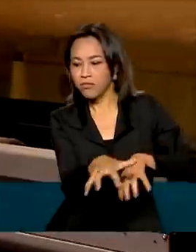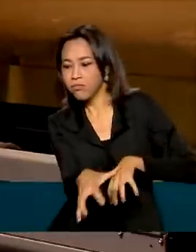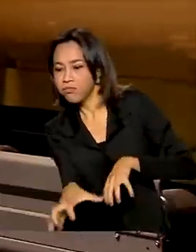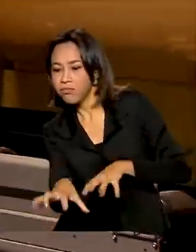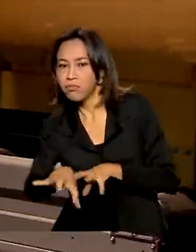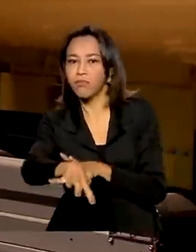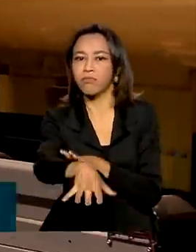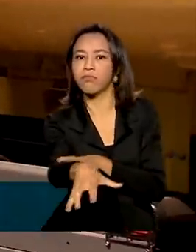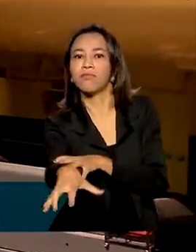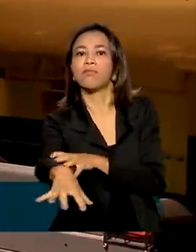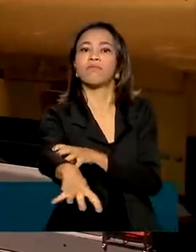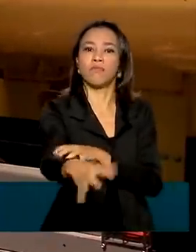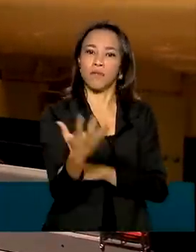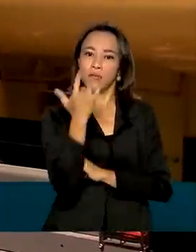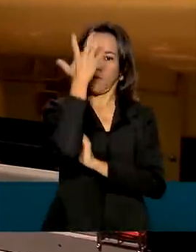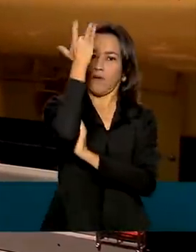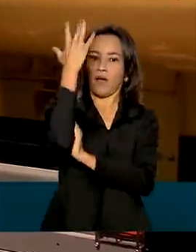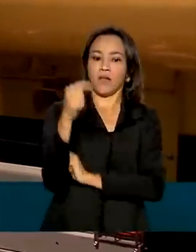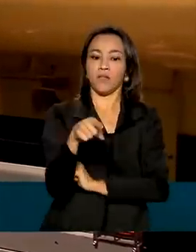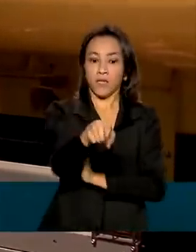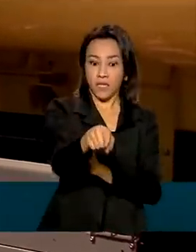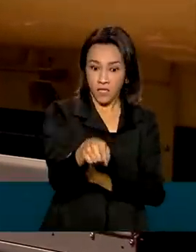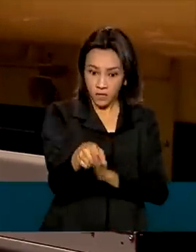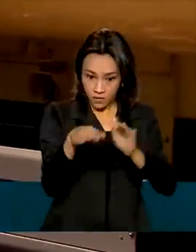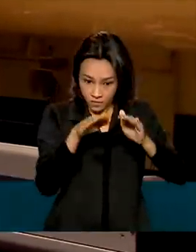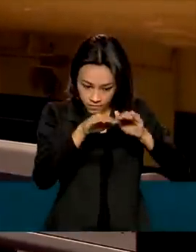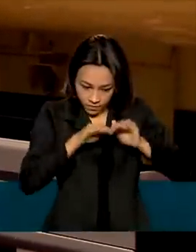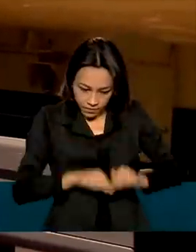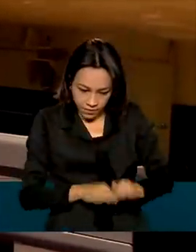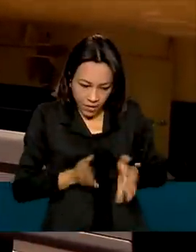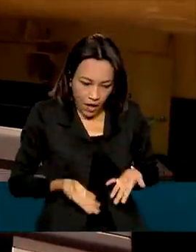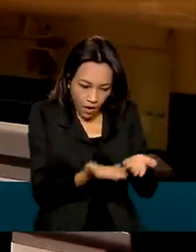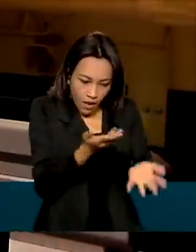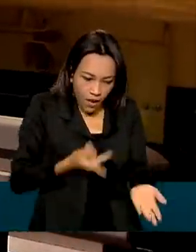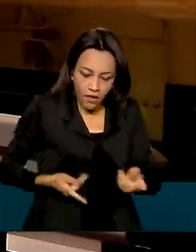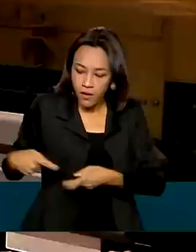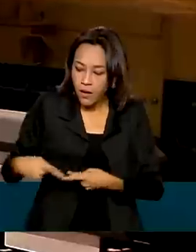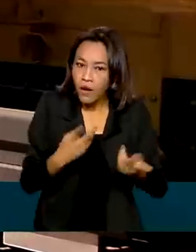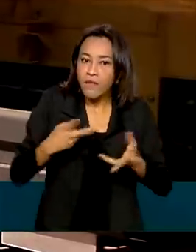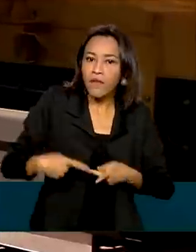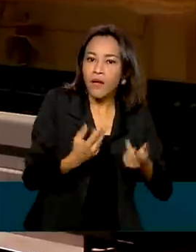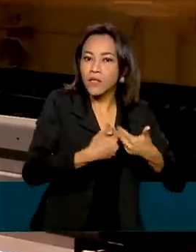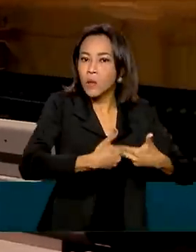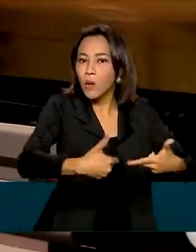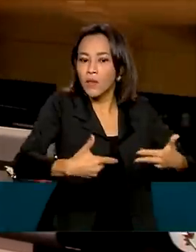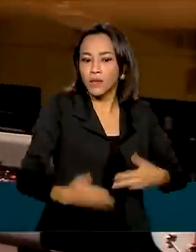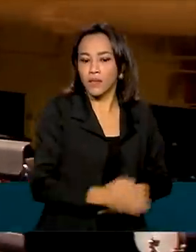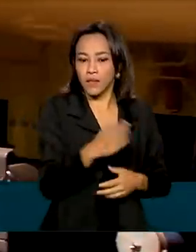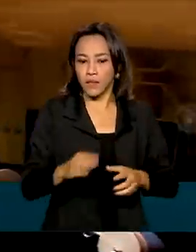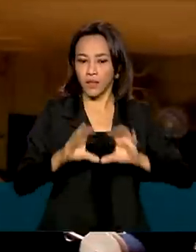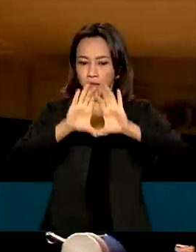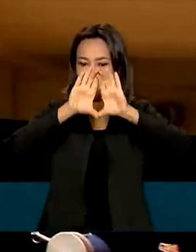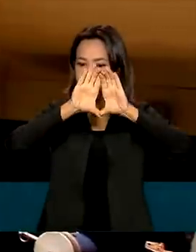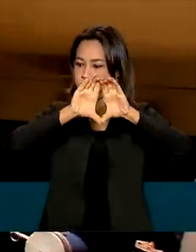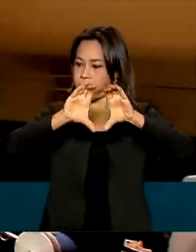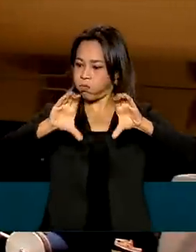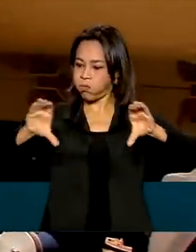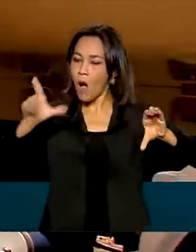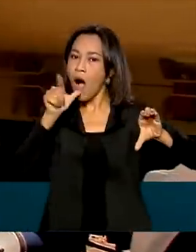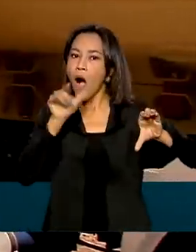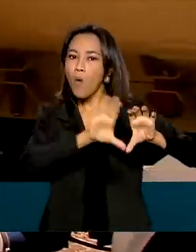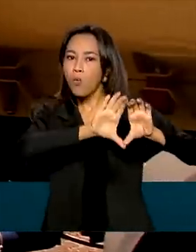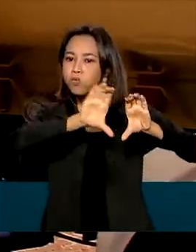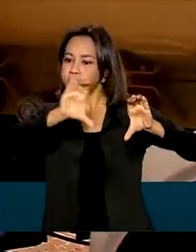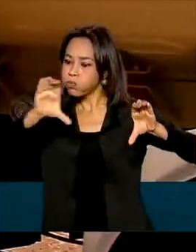compartimento aqui é reservado para levar os equipamentos extras que podem ser usados durante a operação. O tanque tem capacidade de reservar